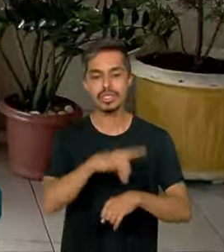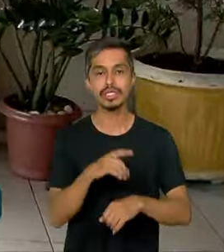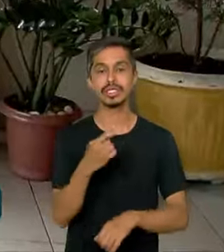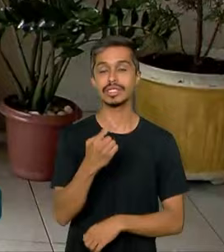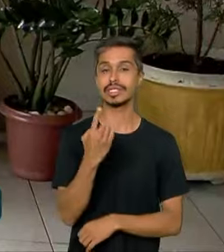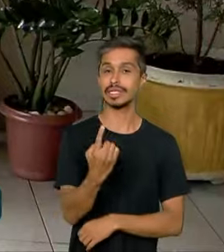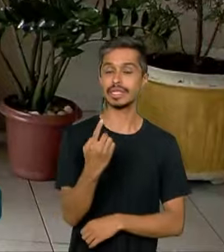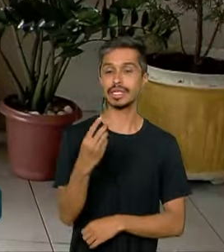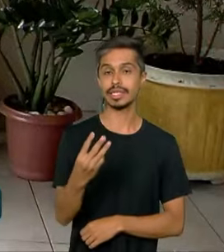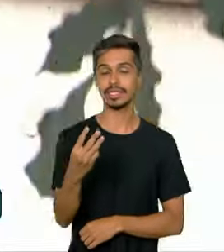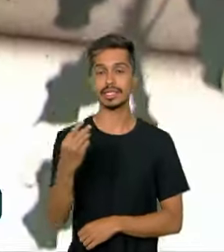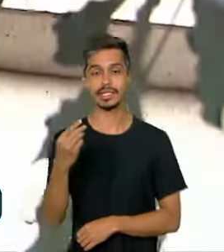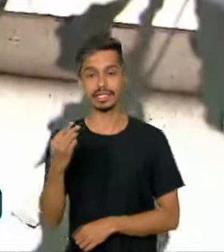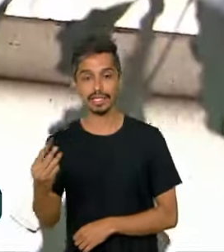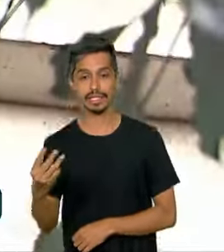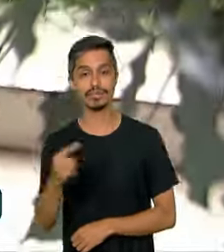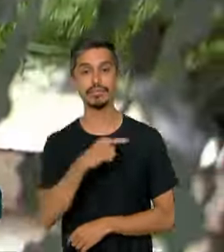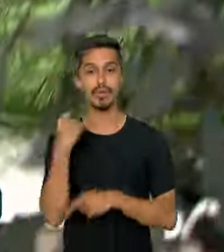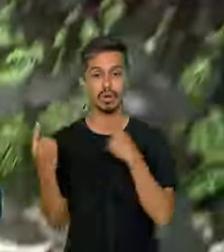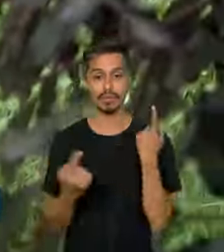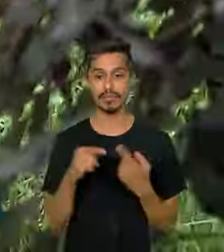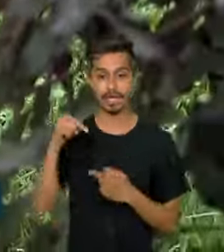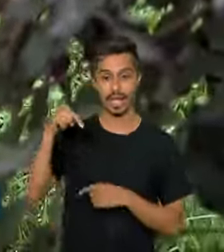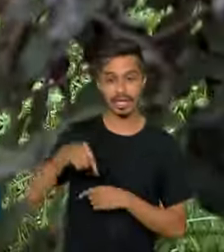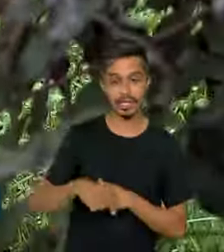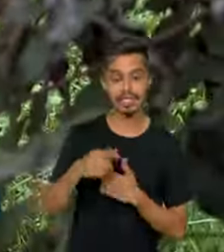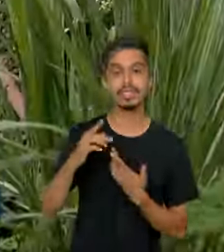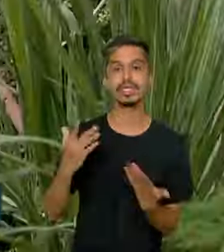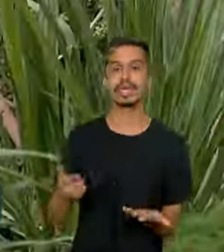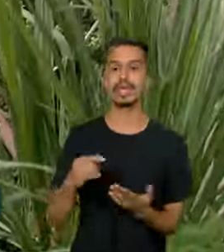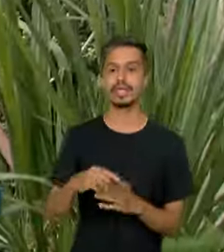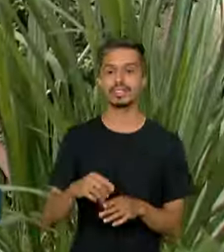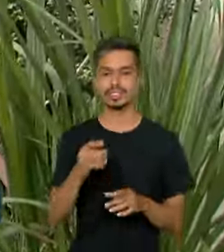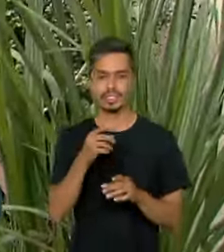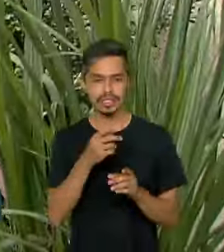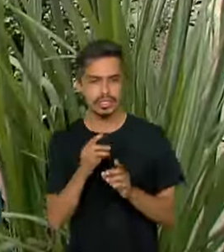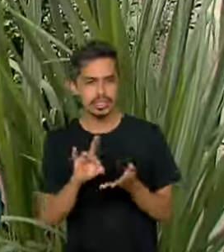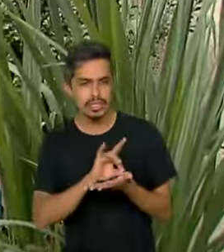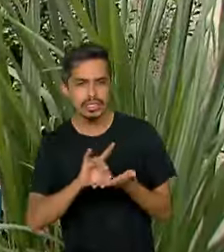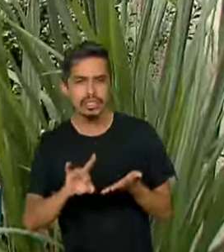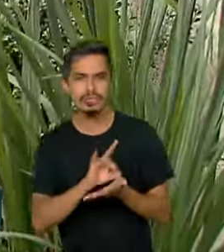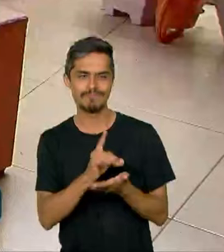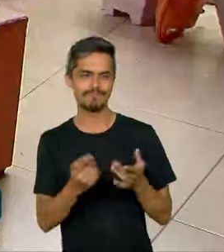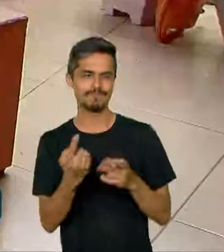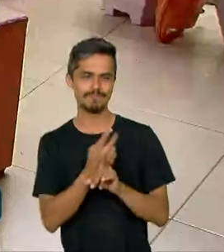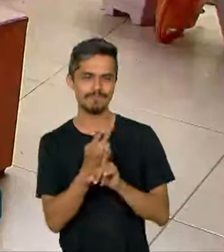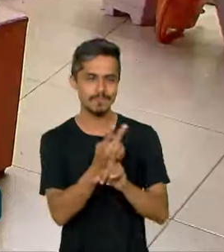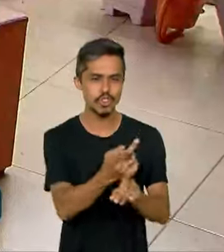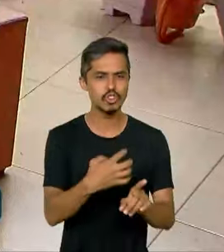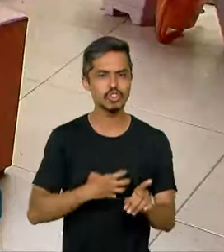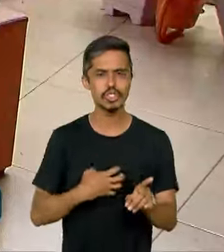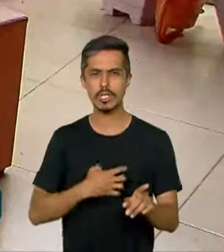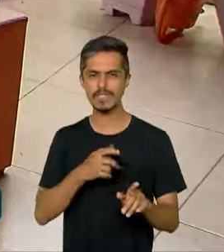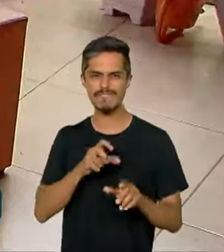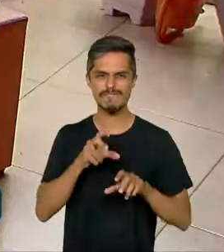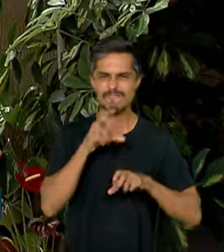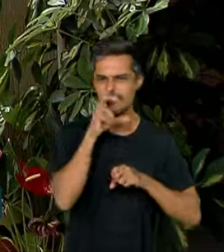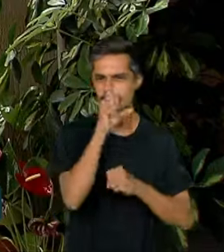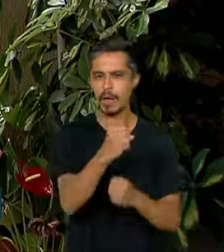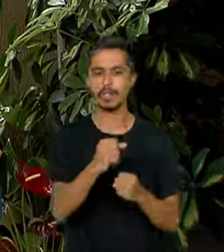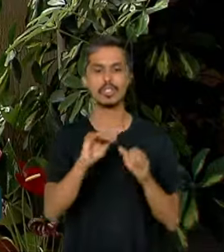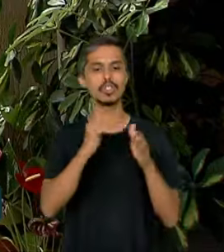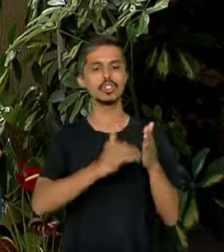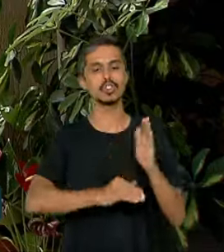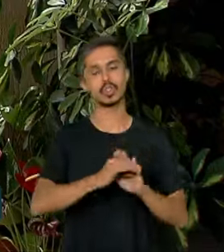Aqui na casa da Keila, esse inimigo é procurado de forma ostensiva em todos os cantos.